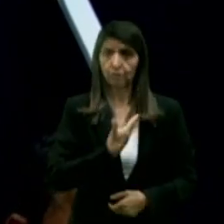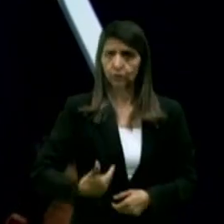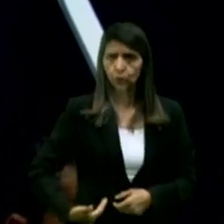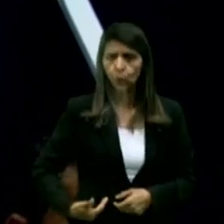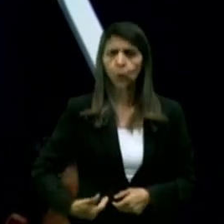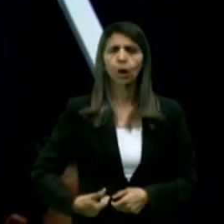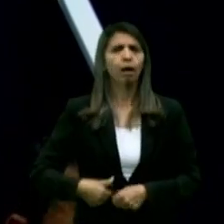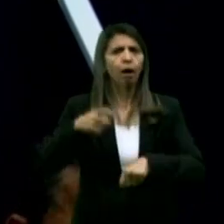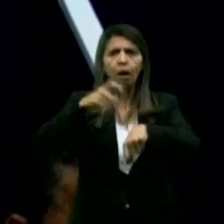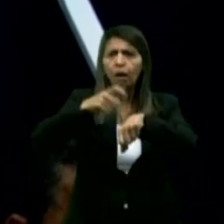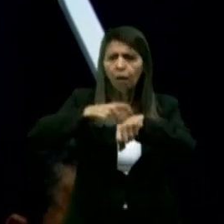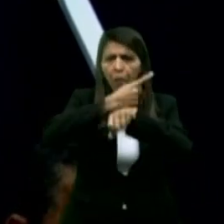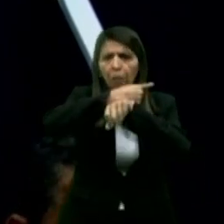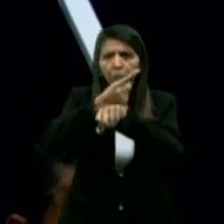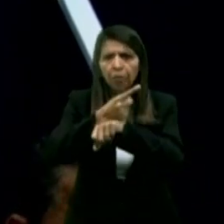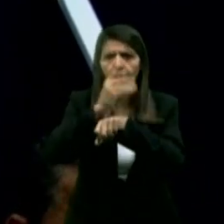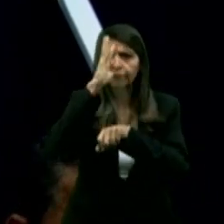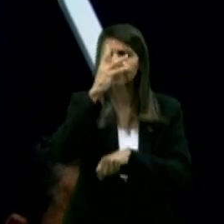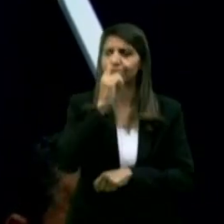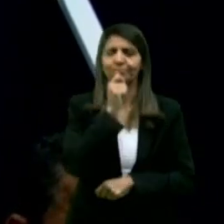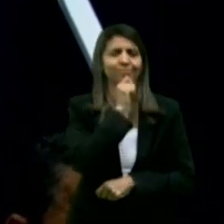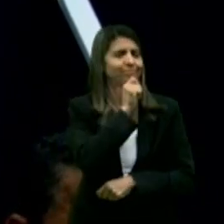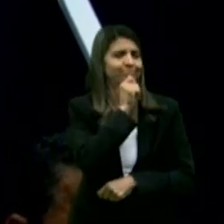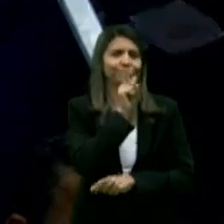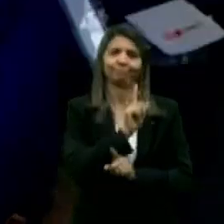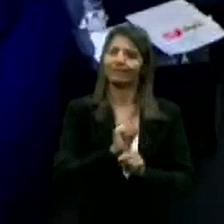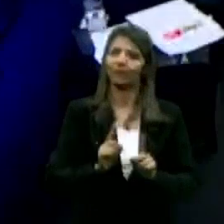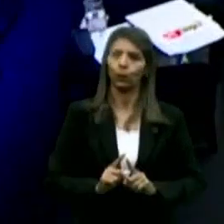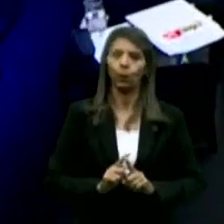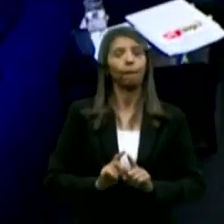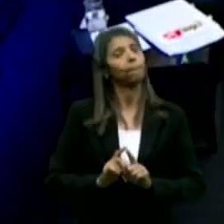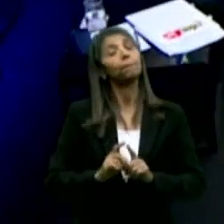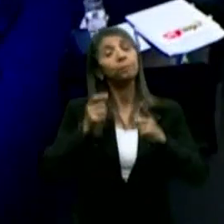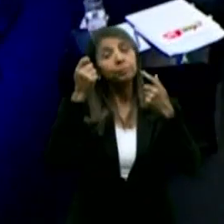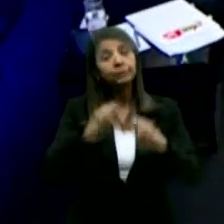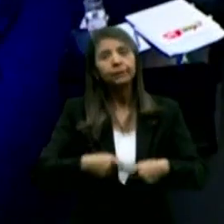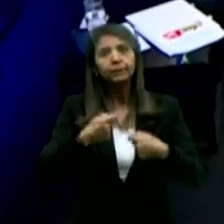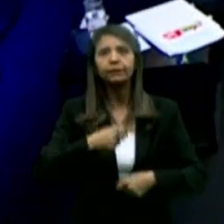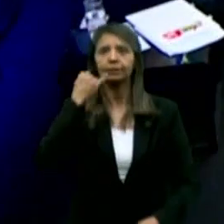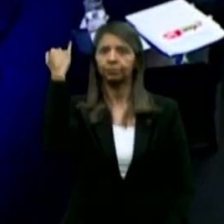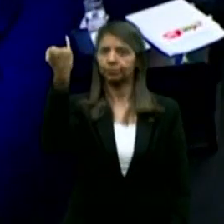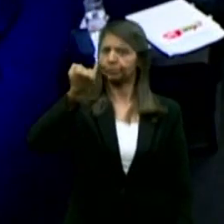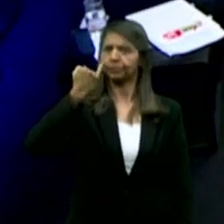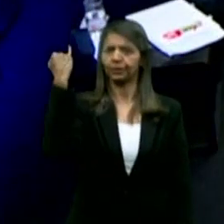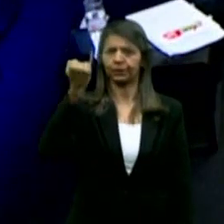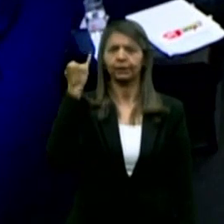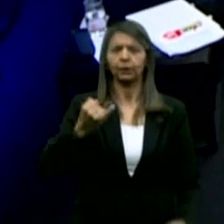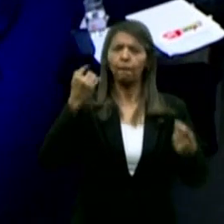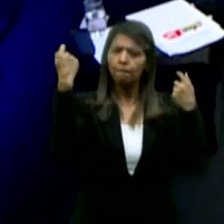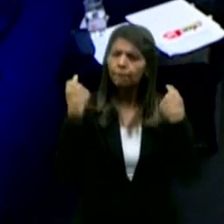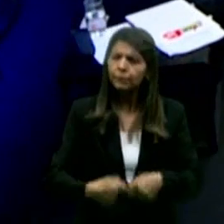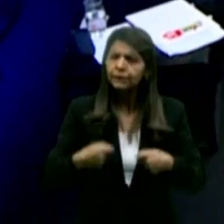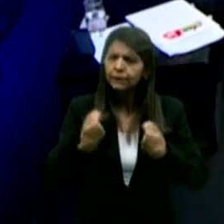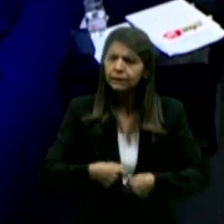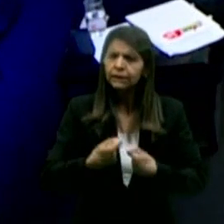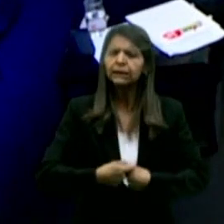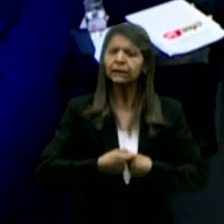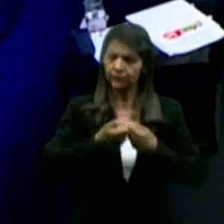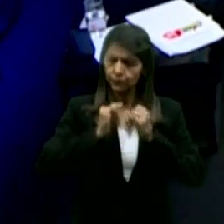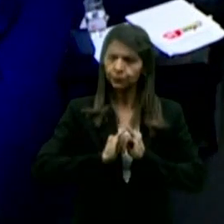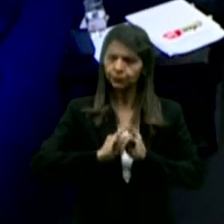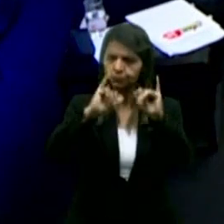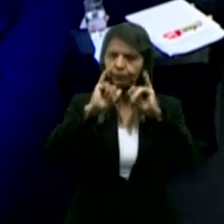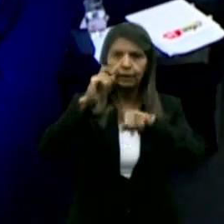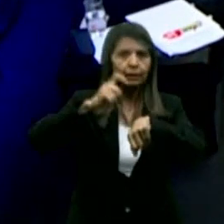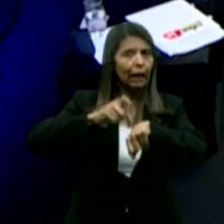do dia para a noite todos os problemas, mas a mensagem principal do nosso governo será, apertem os cintos, a gente não consegue